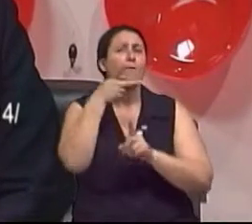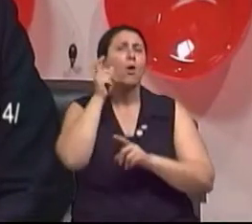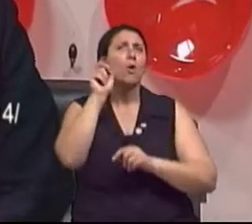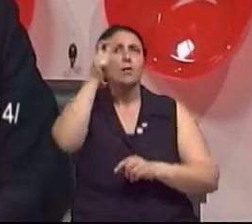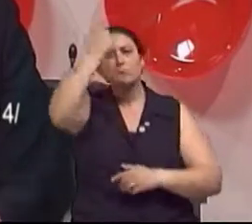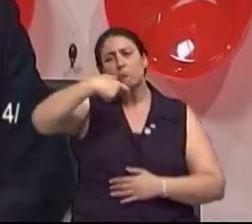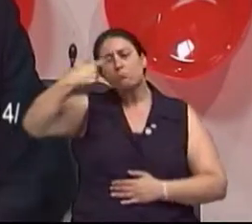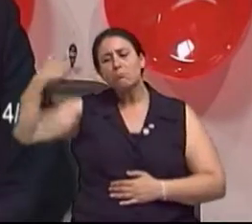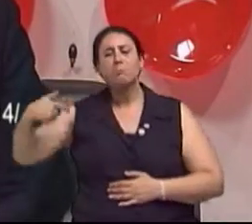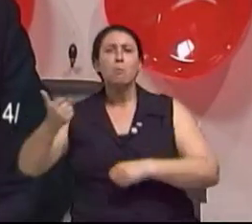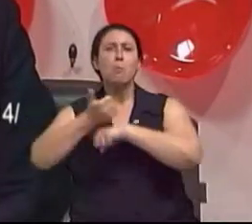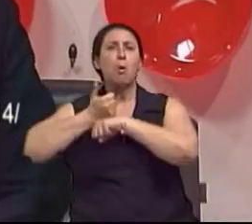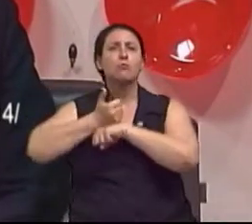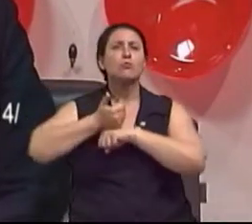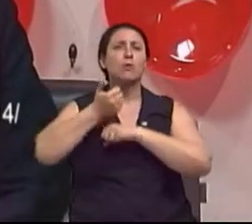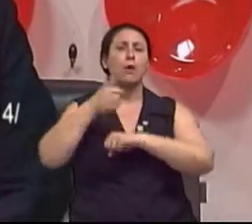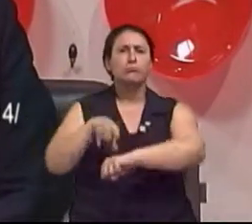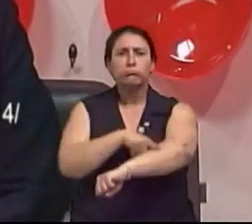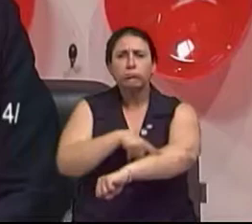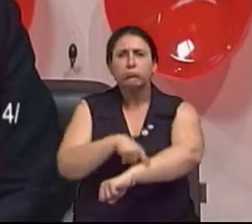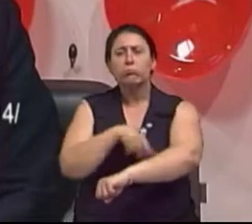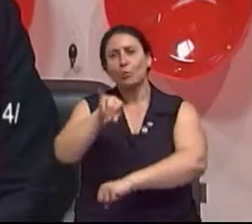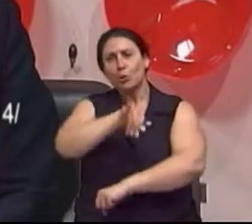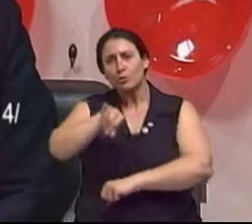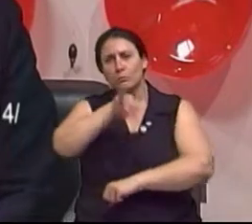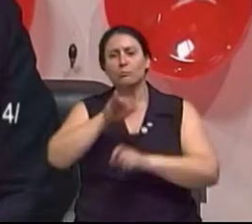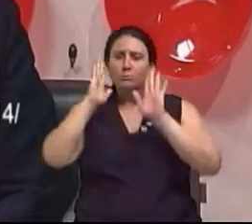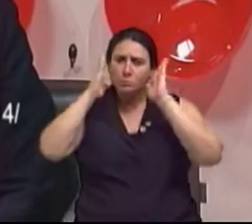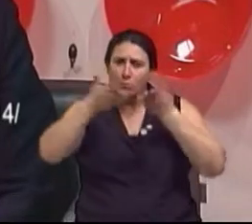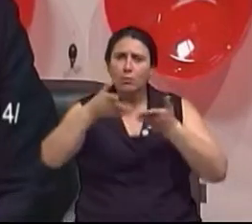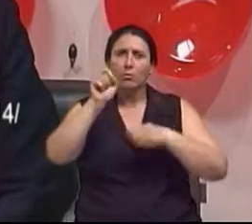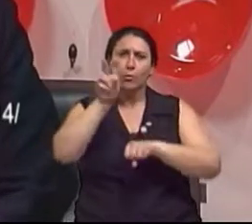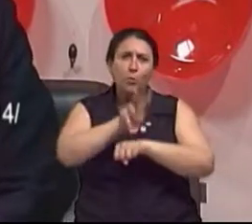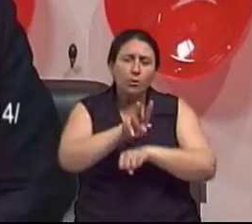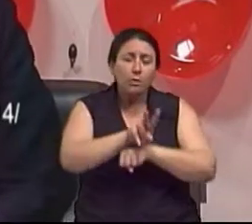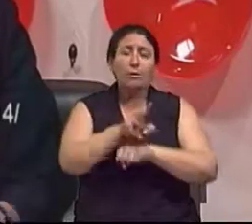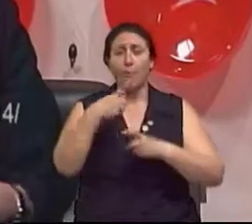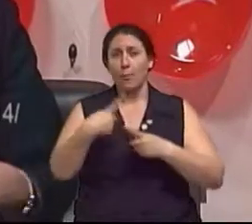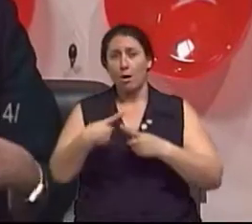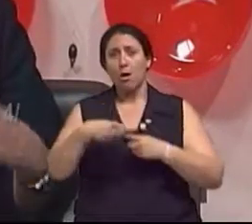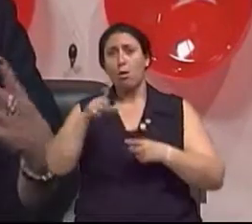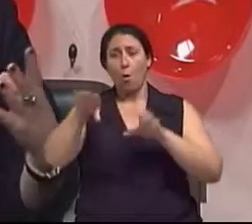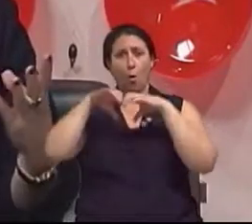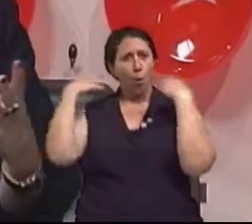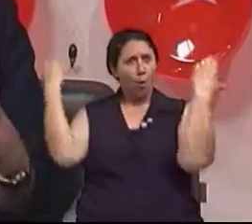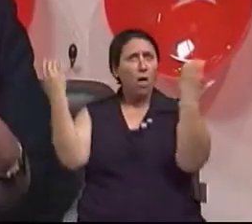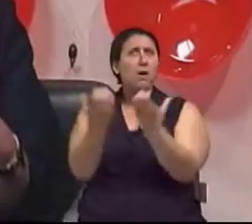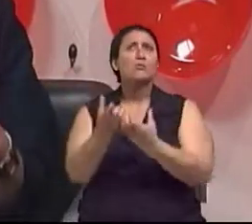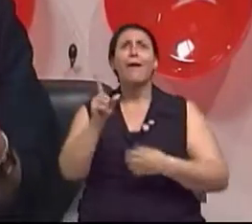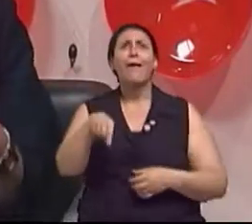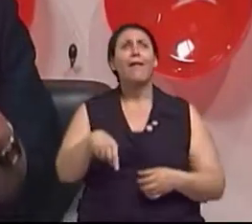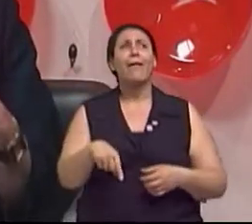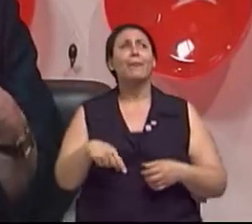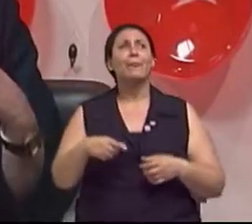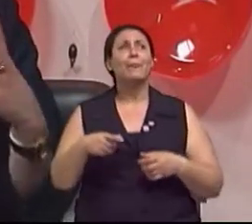com esse tema específico. E muito pra gente. Que a todos, não é? Claro. Nosso congresso vai ser todo, assim,